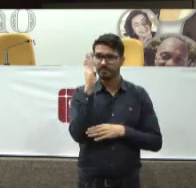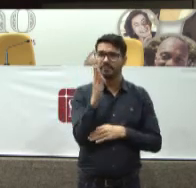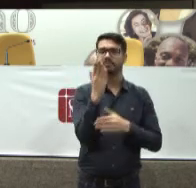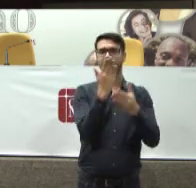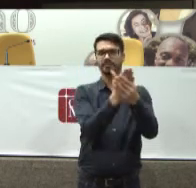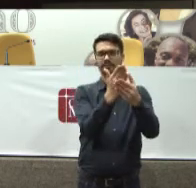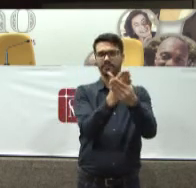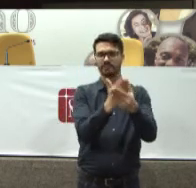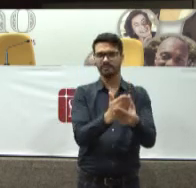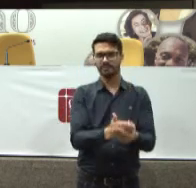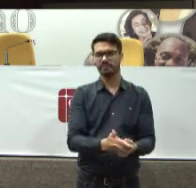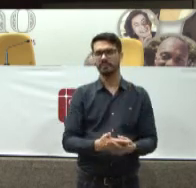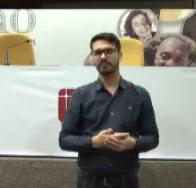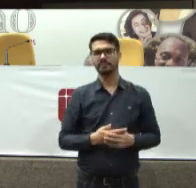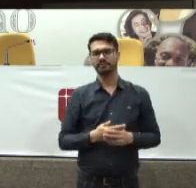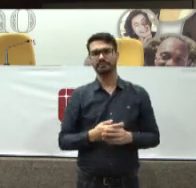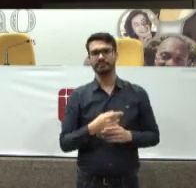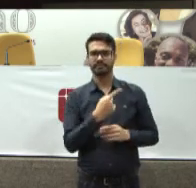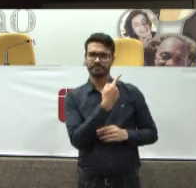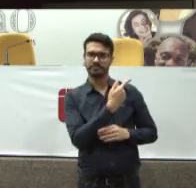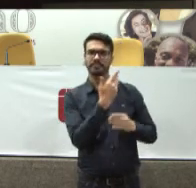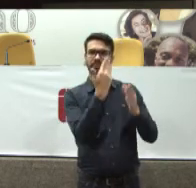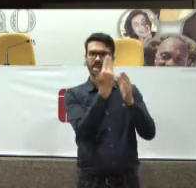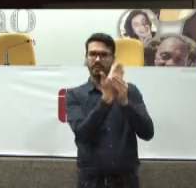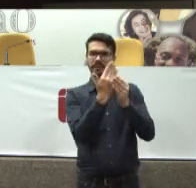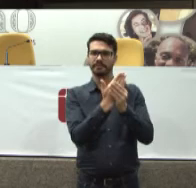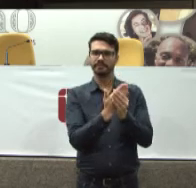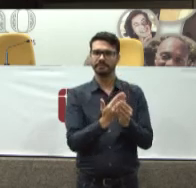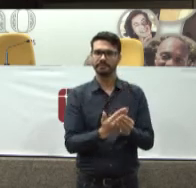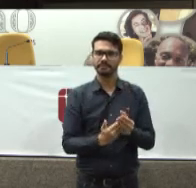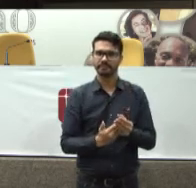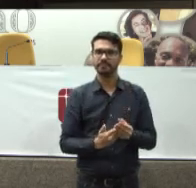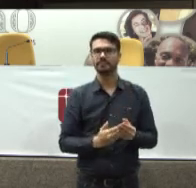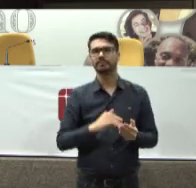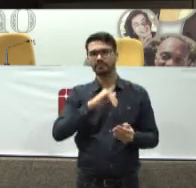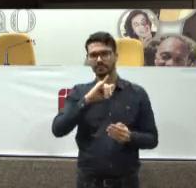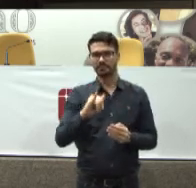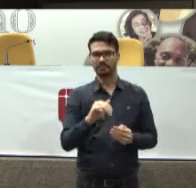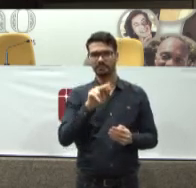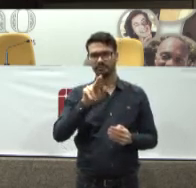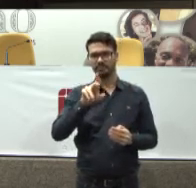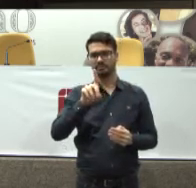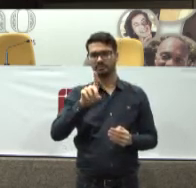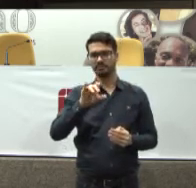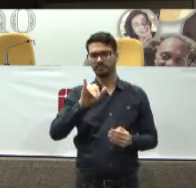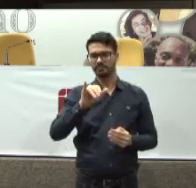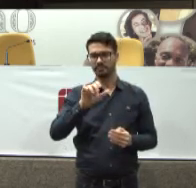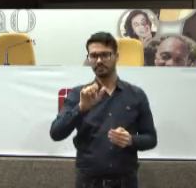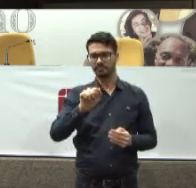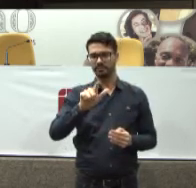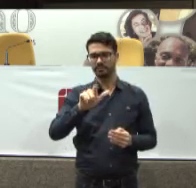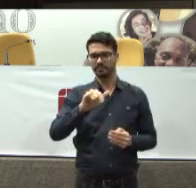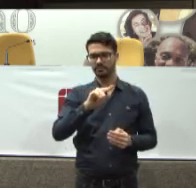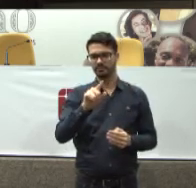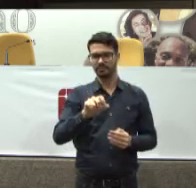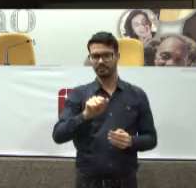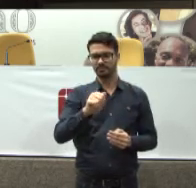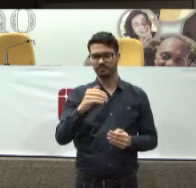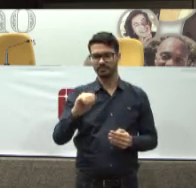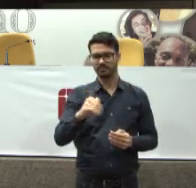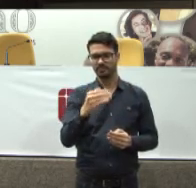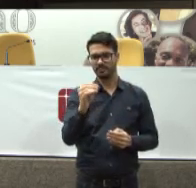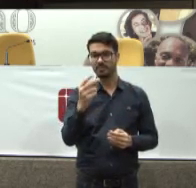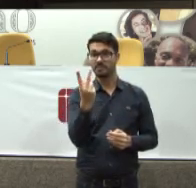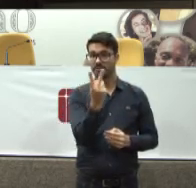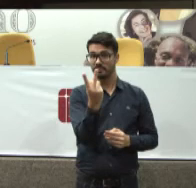judicialização E esse roteiro Esse filme Que criaram para a judicialização Tem um roteiro Que é o seguinte Tem, vamos dizer aqui